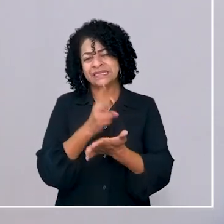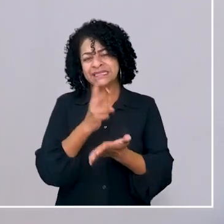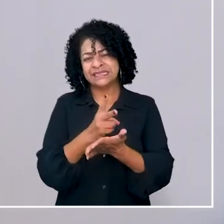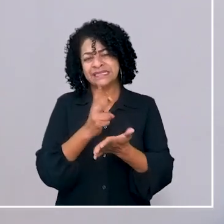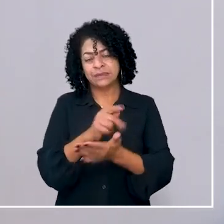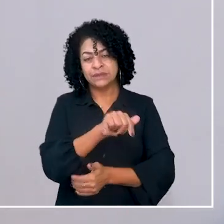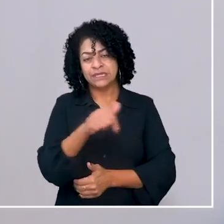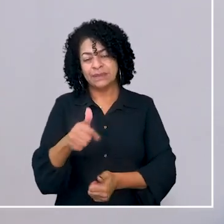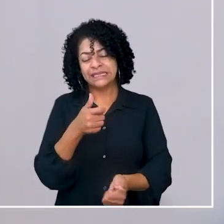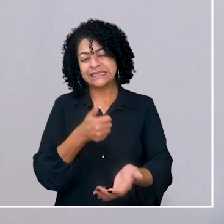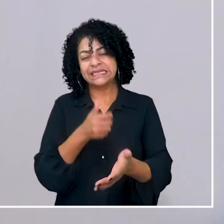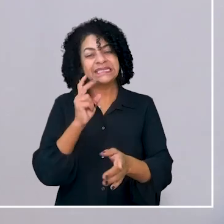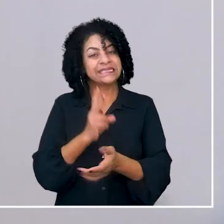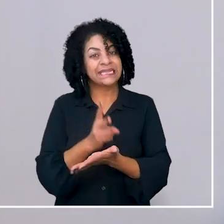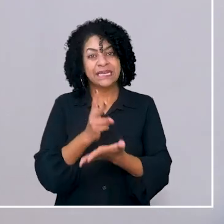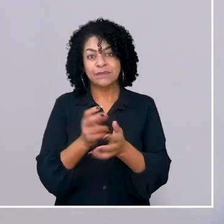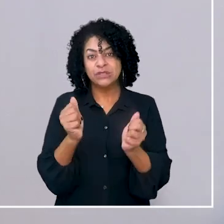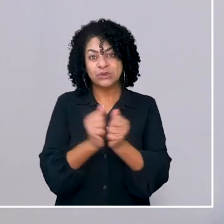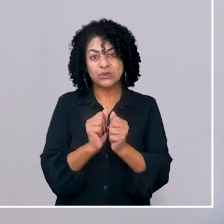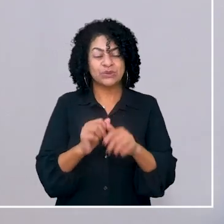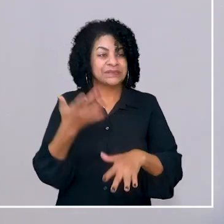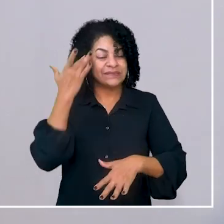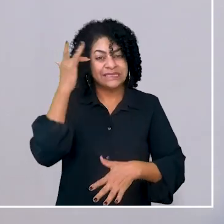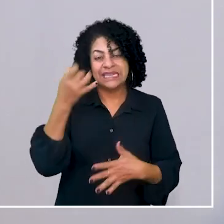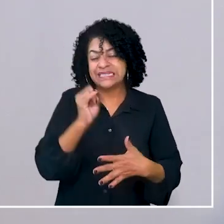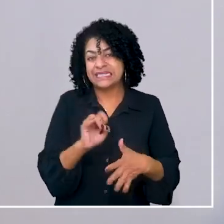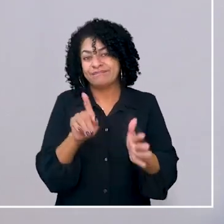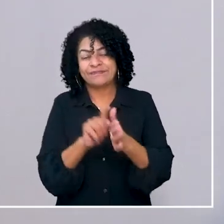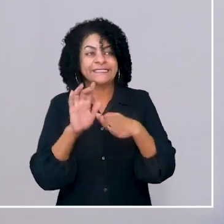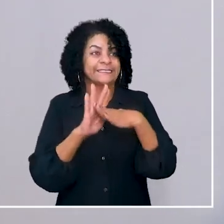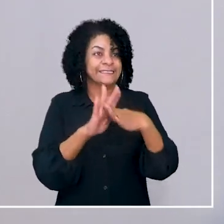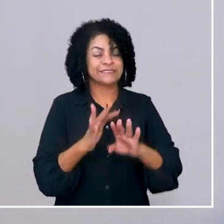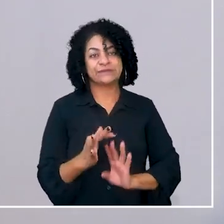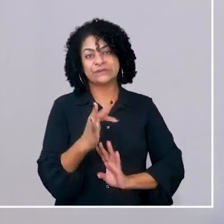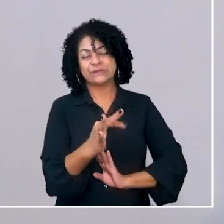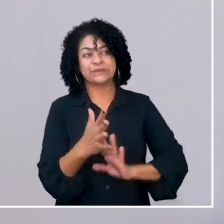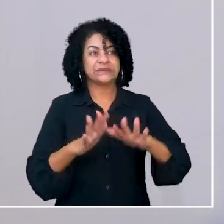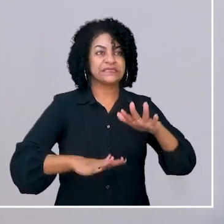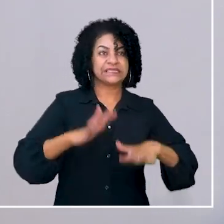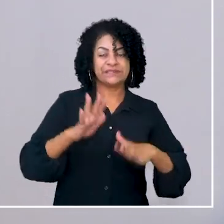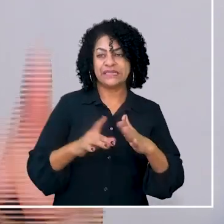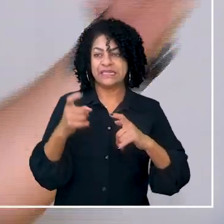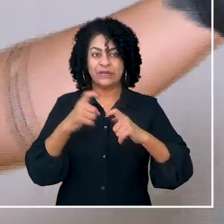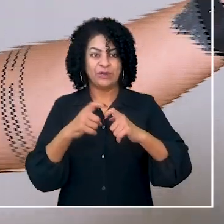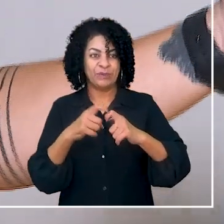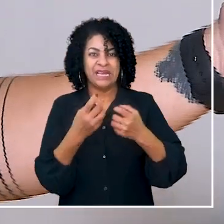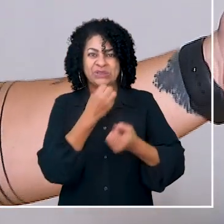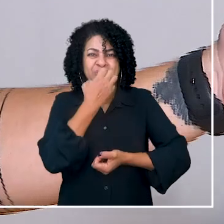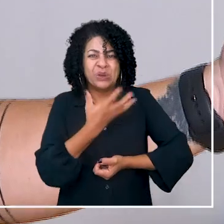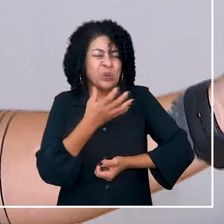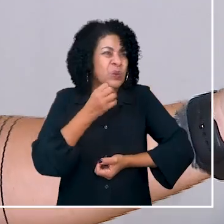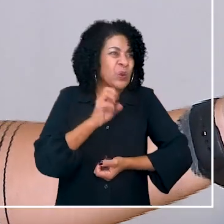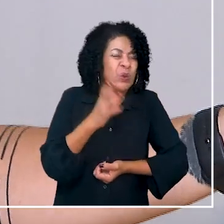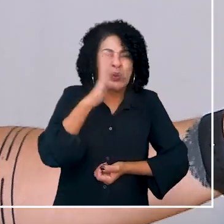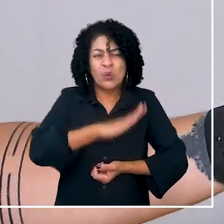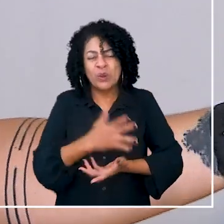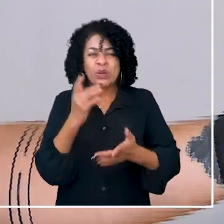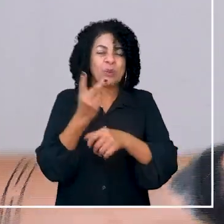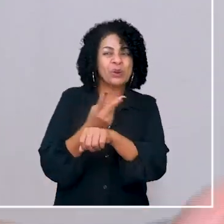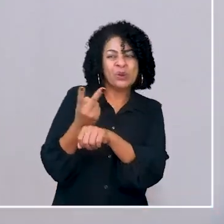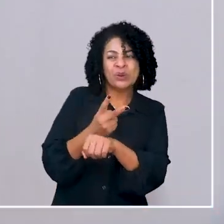toda semana ali em cima e você não sabe se aquilo vai dar resultado ou se com aquele médico não está dando resultado,